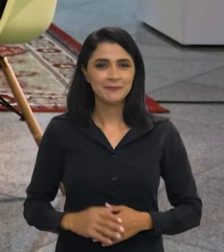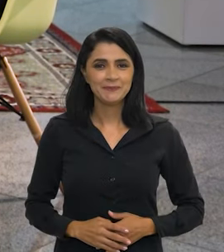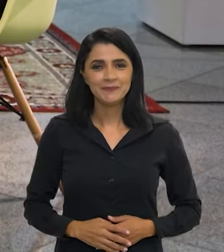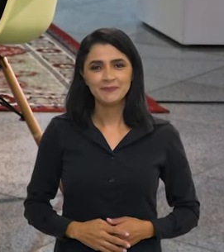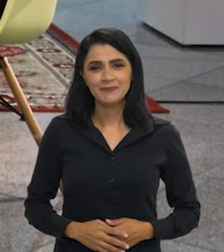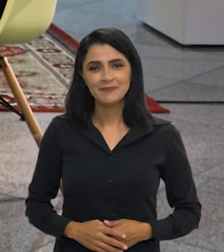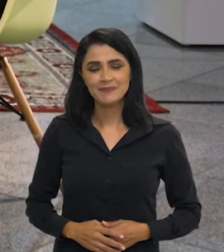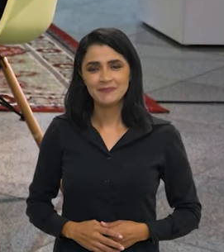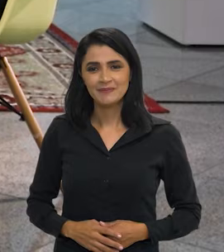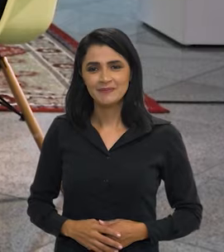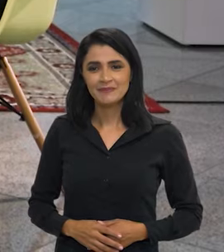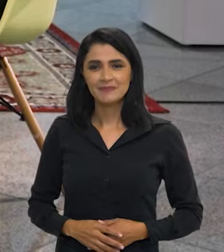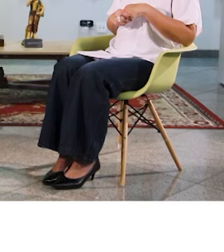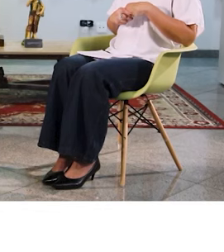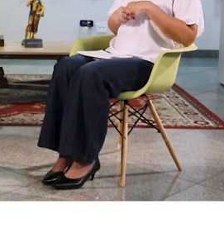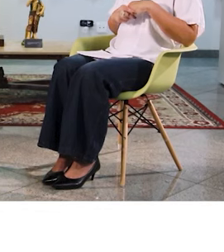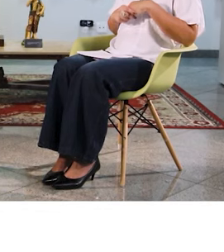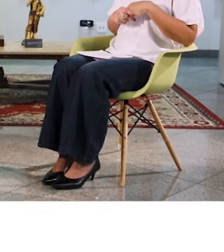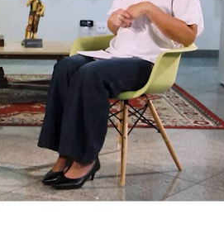companhia e até a próxima semana.